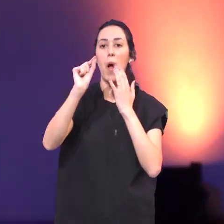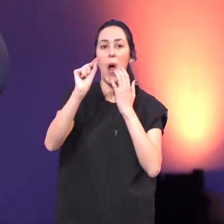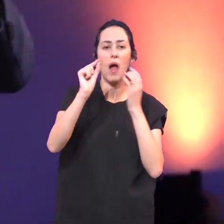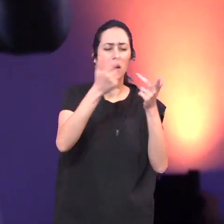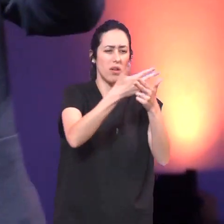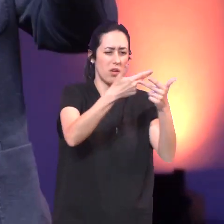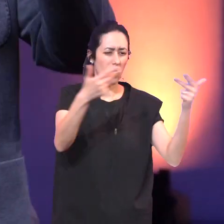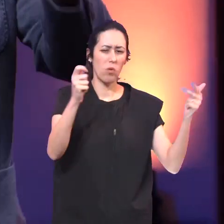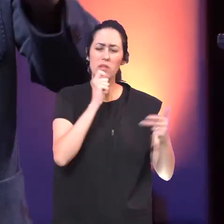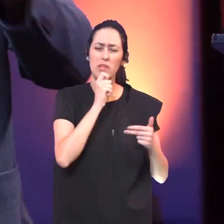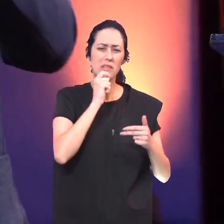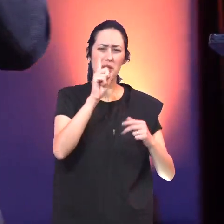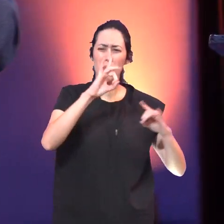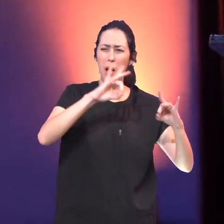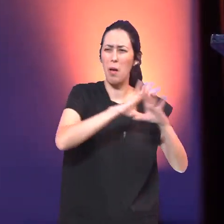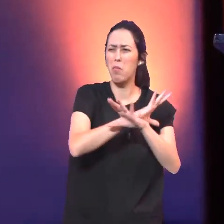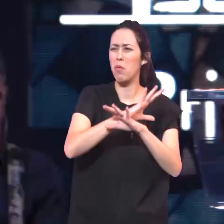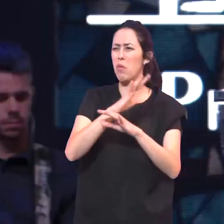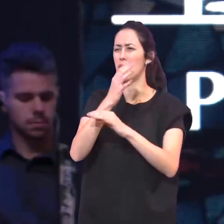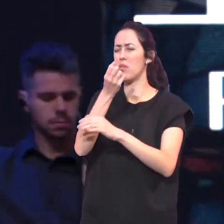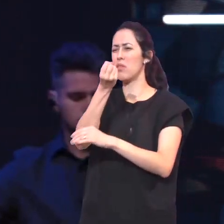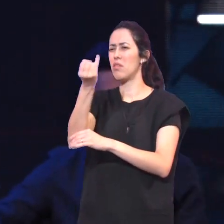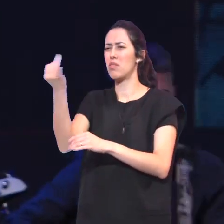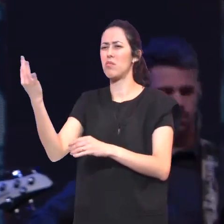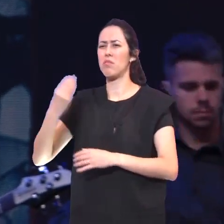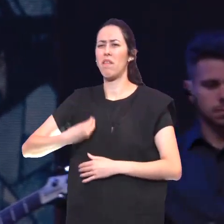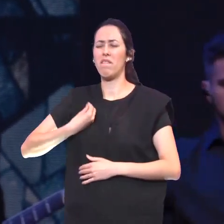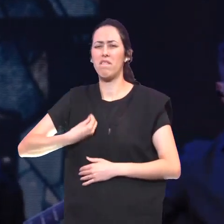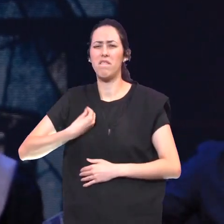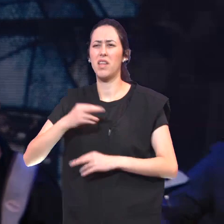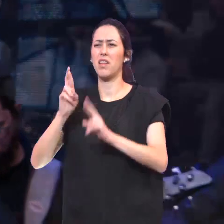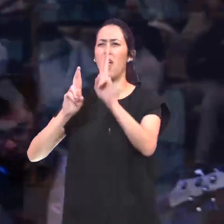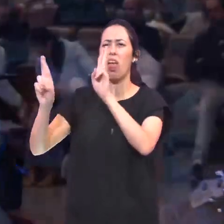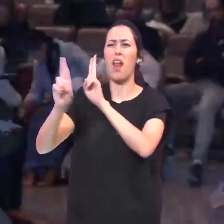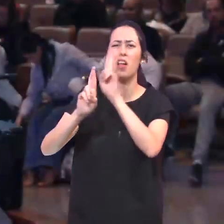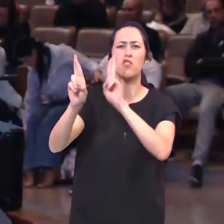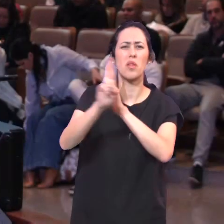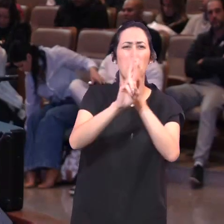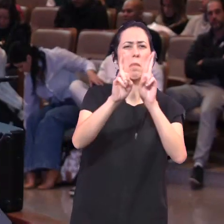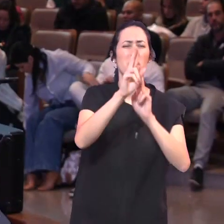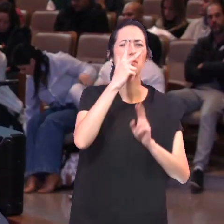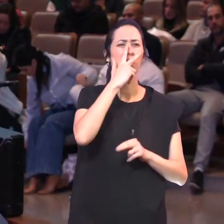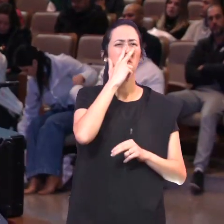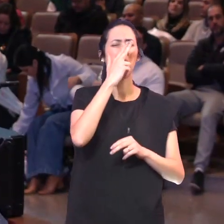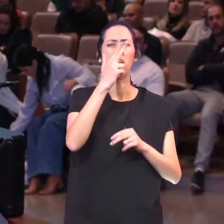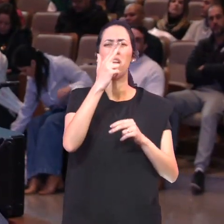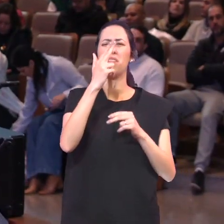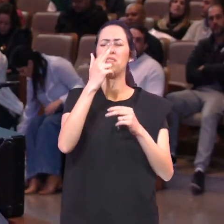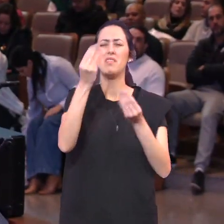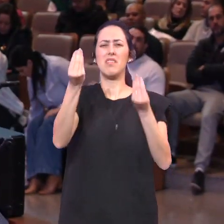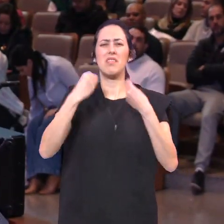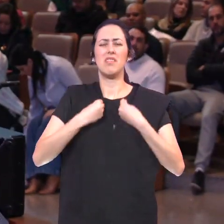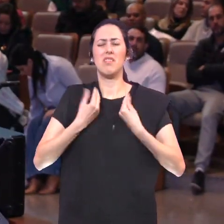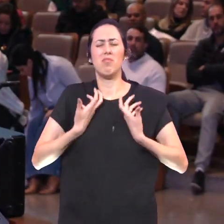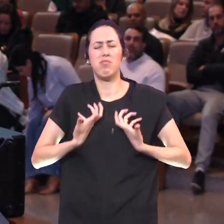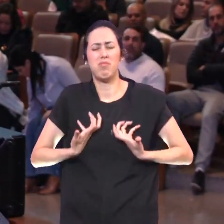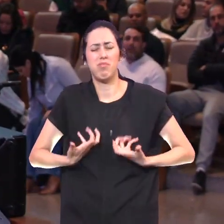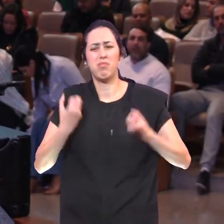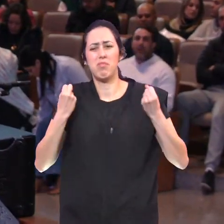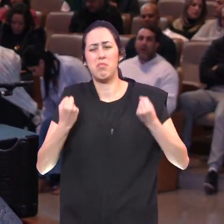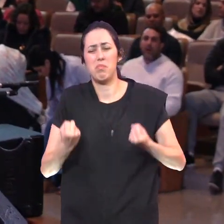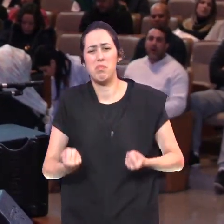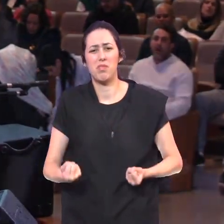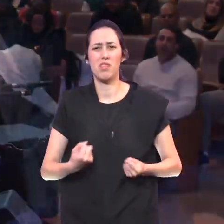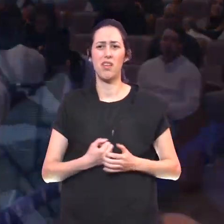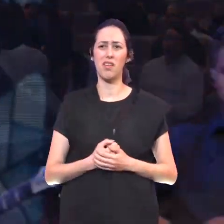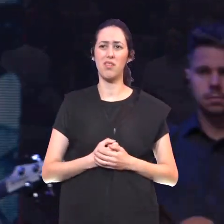inacabadas Histórias inacabadas Relacionamentos Inacabados Nos cansam Começar